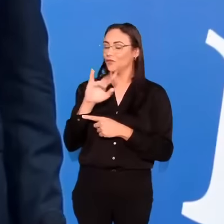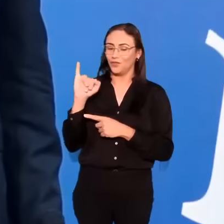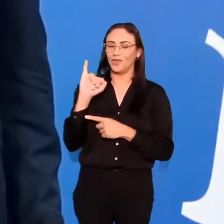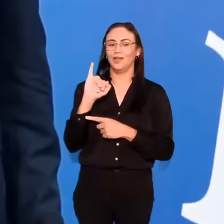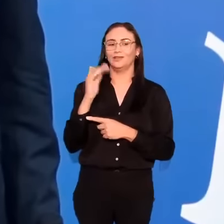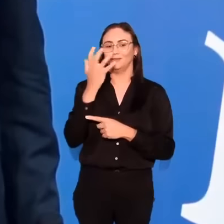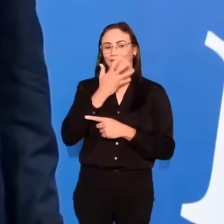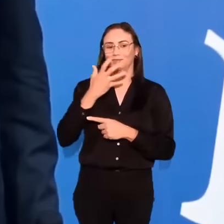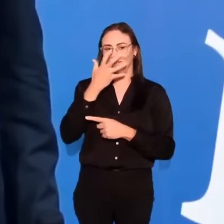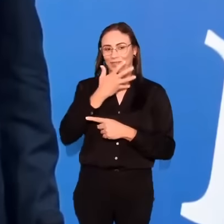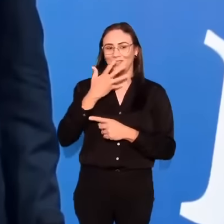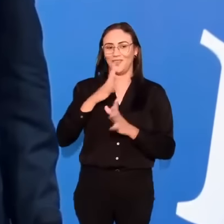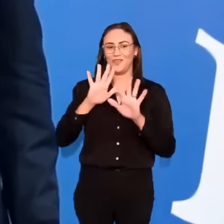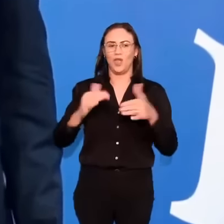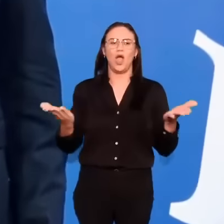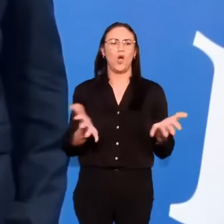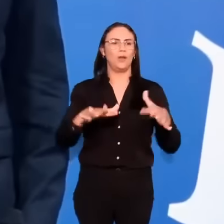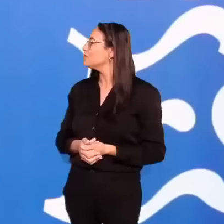Vamos ficar de pé?